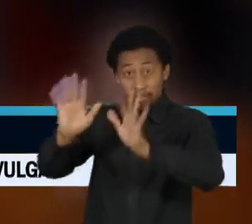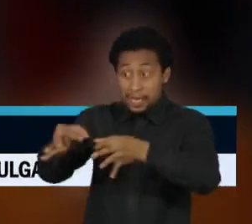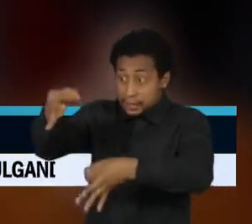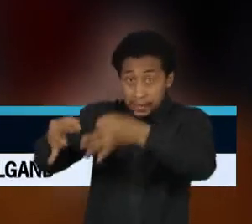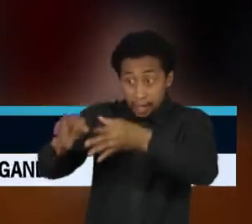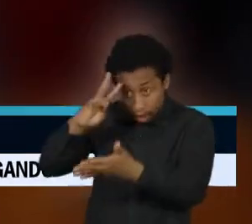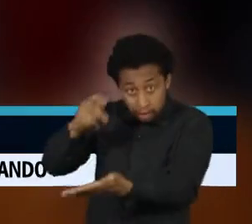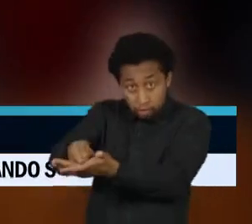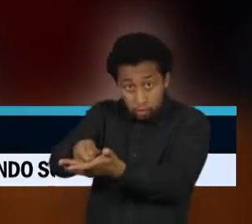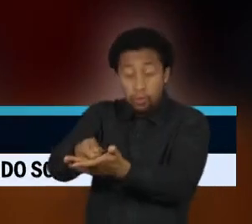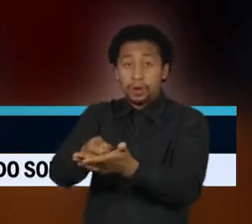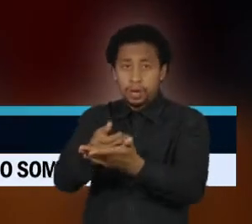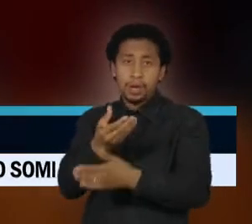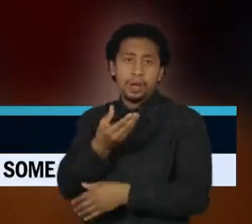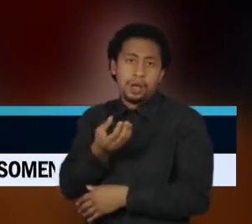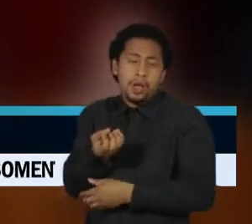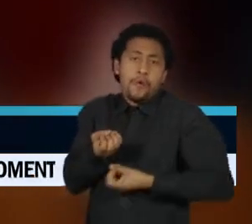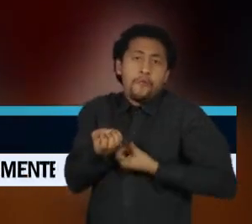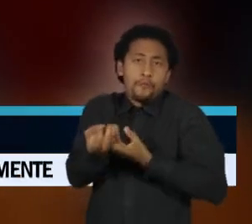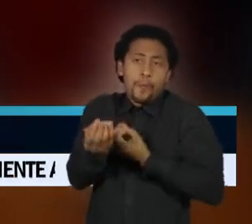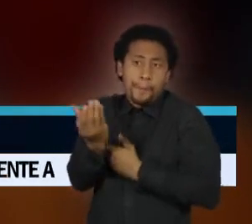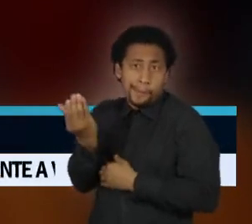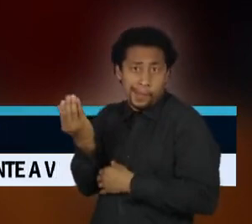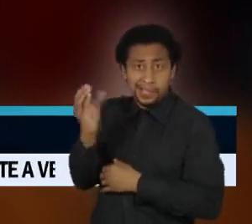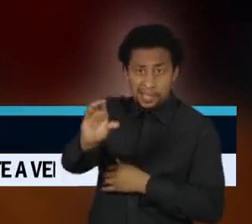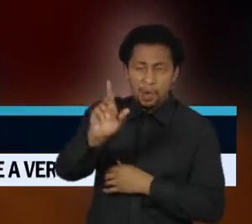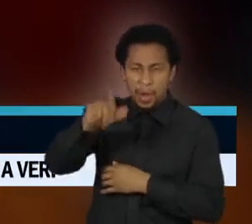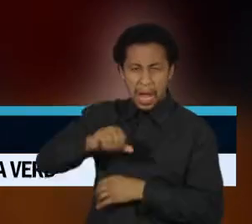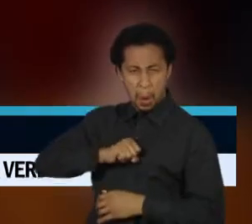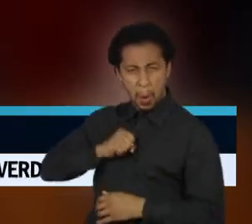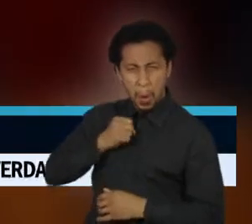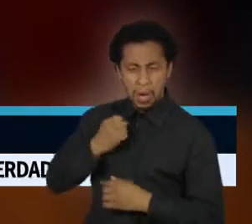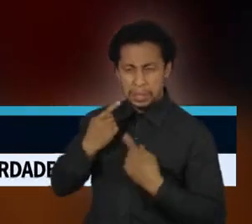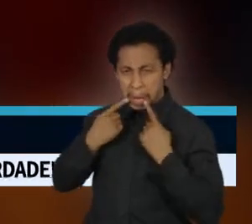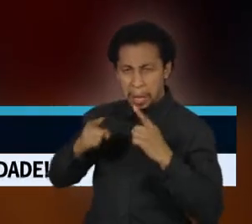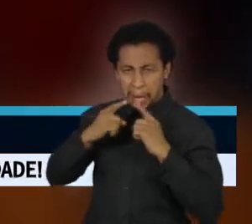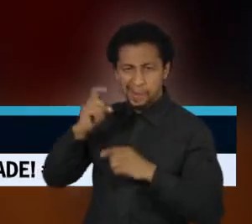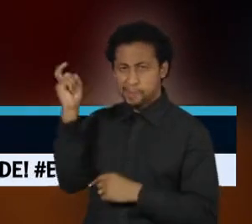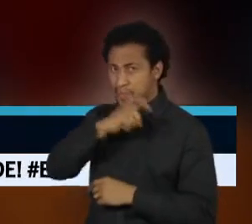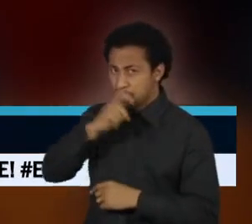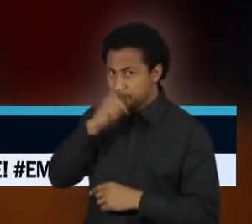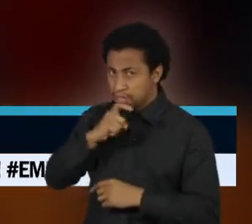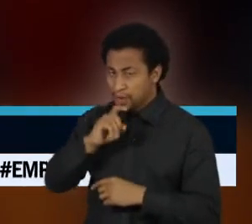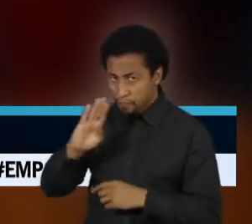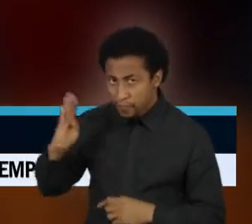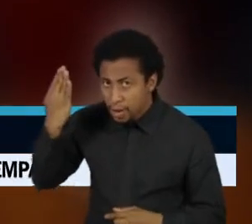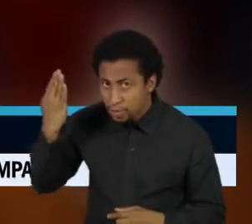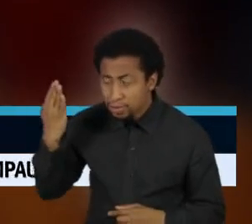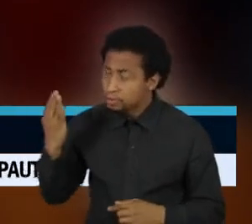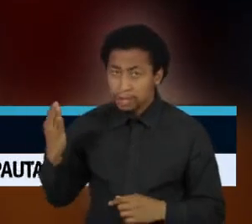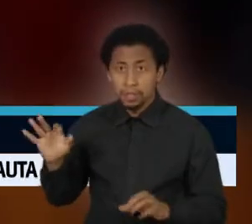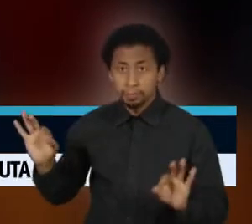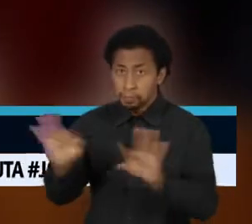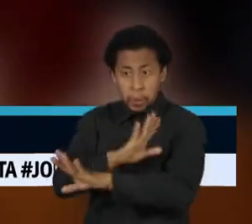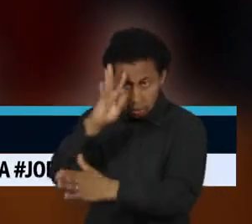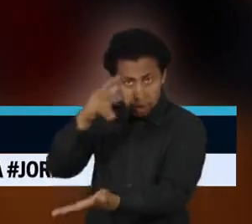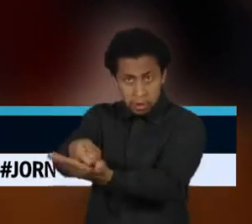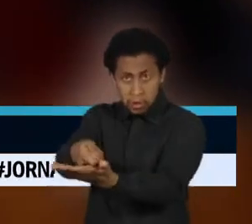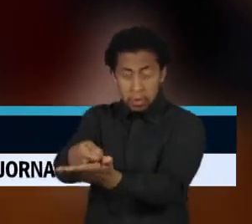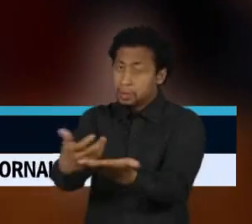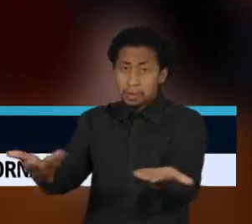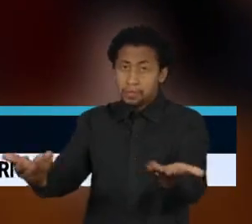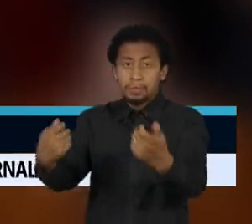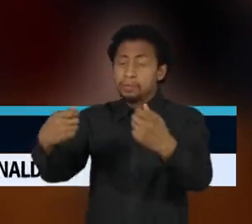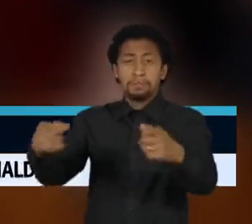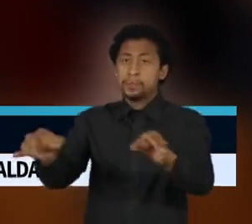conteúdo é difamatório, é injurioso, discurso de ódio, é uma notícia fraudulenta, uma vez já definido, não pode ser